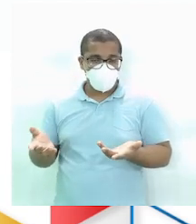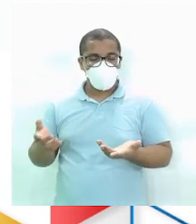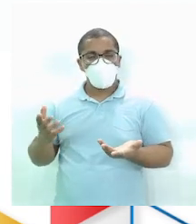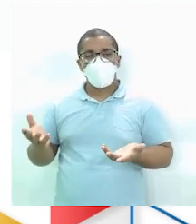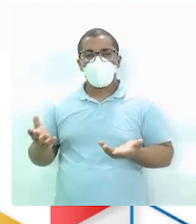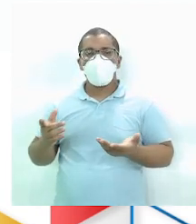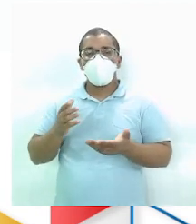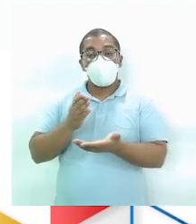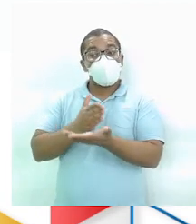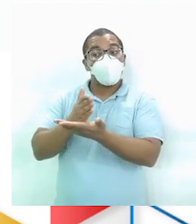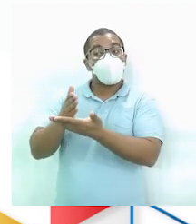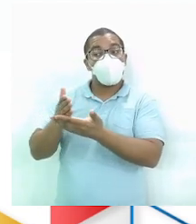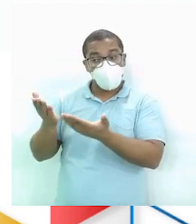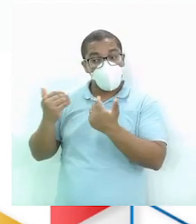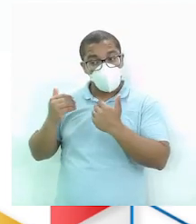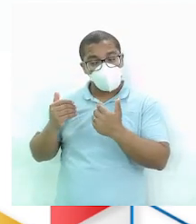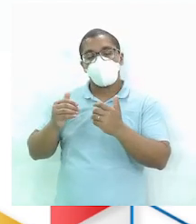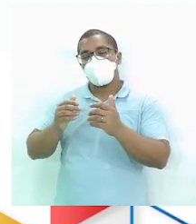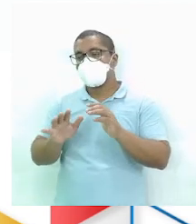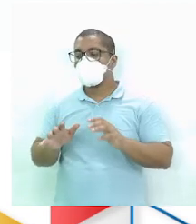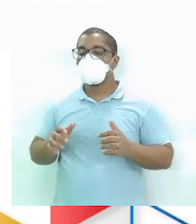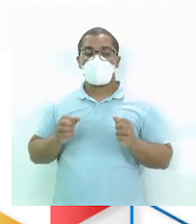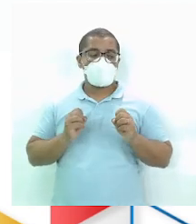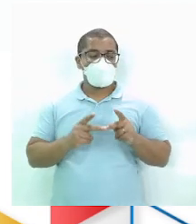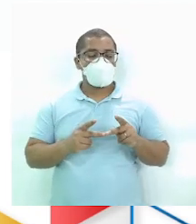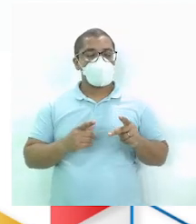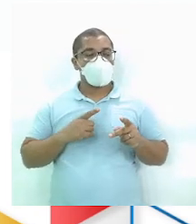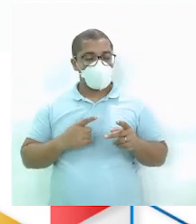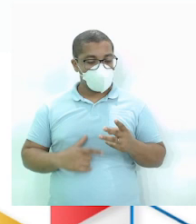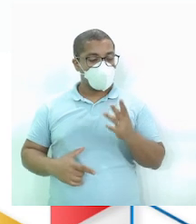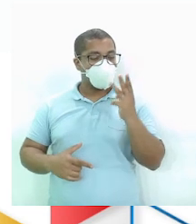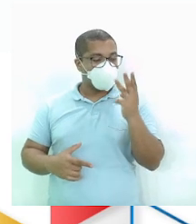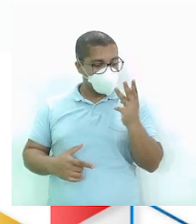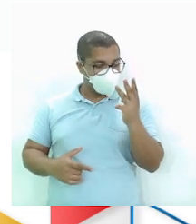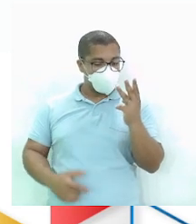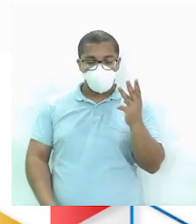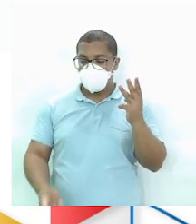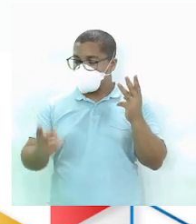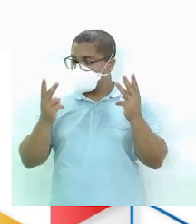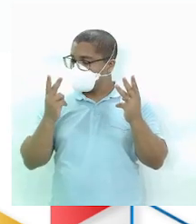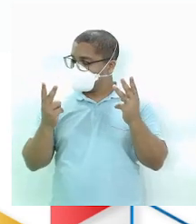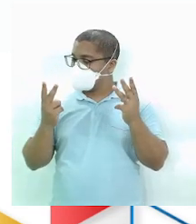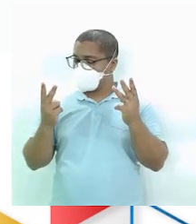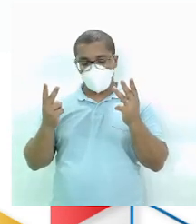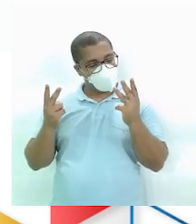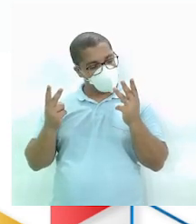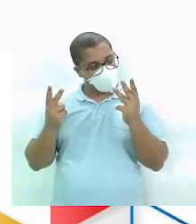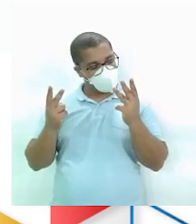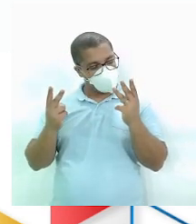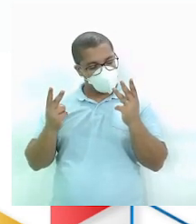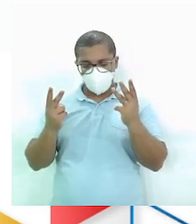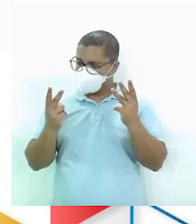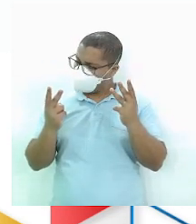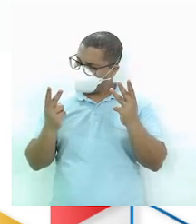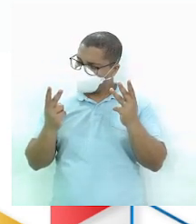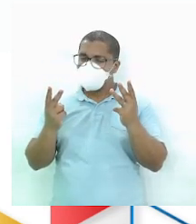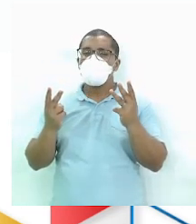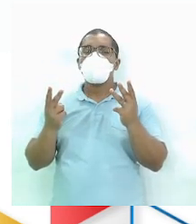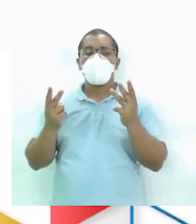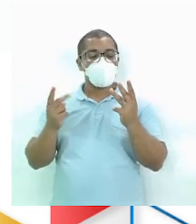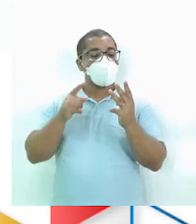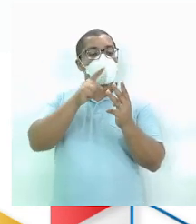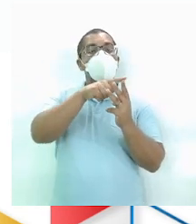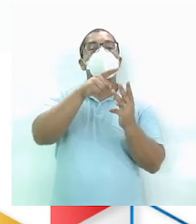pergunta Vamos dividir o presente Ele fala assim Três Para dois É interessante Porque são